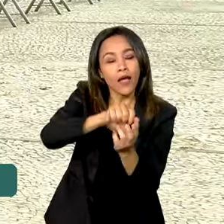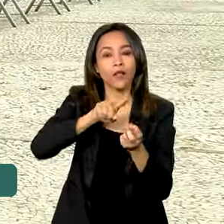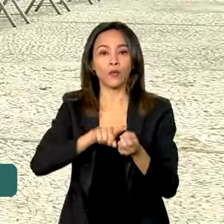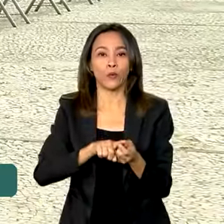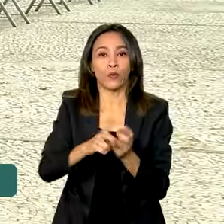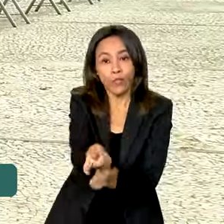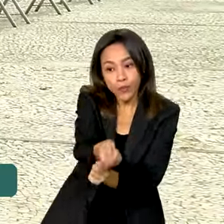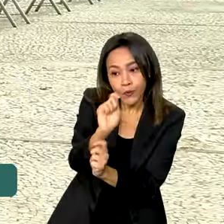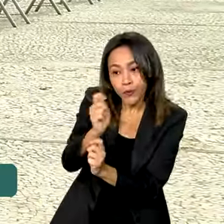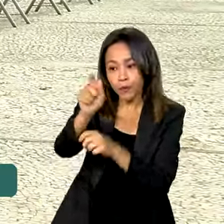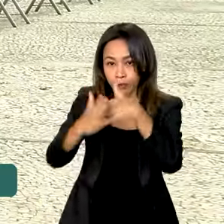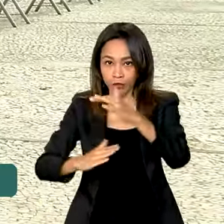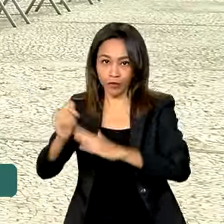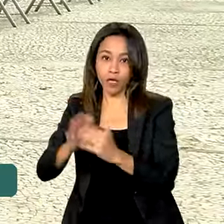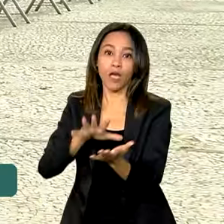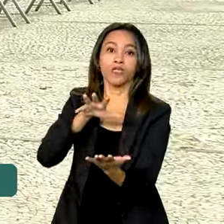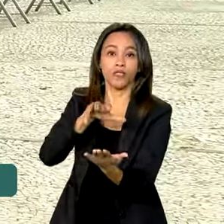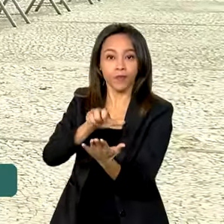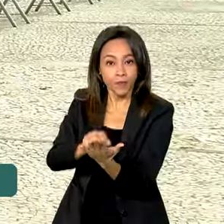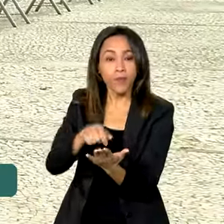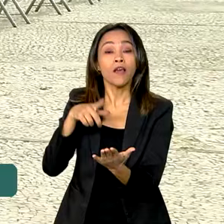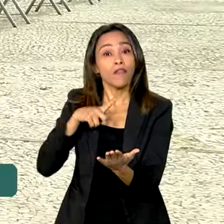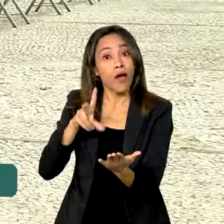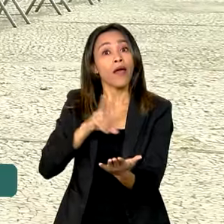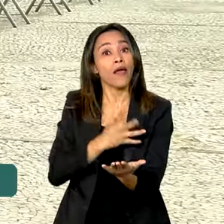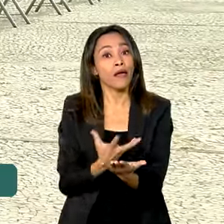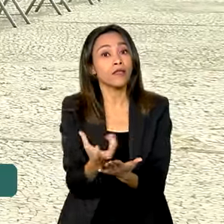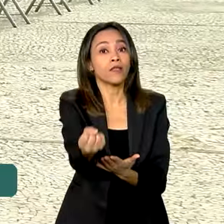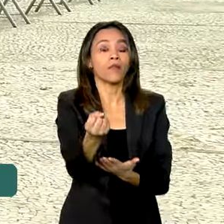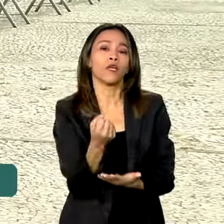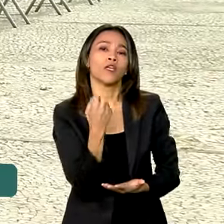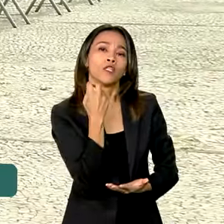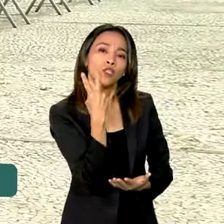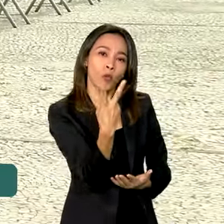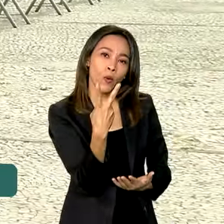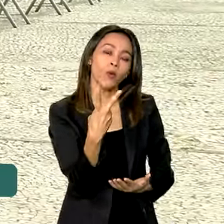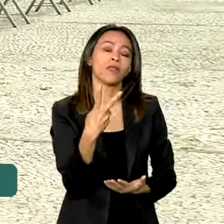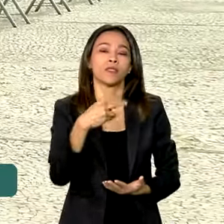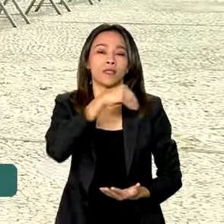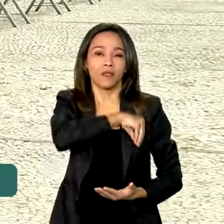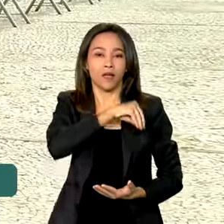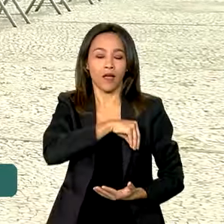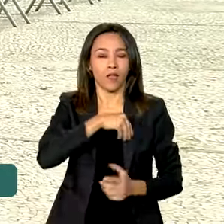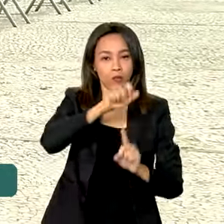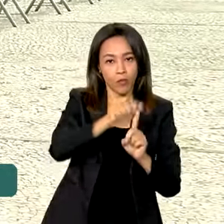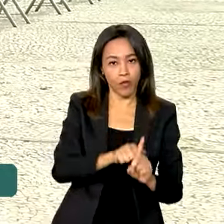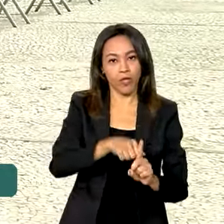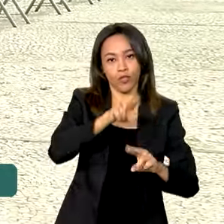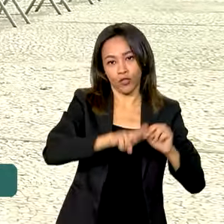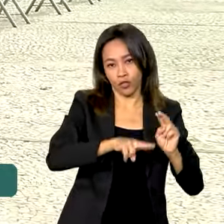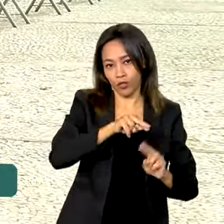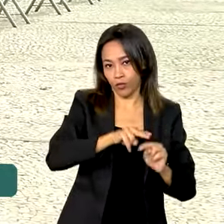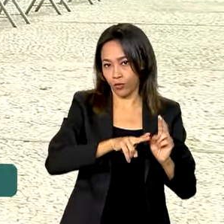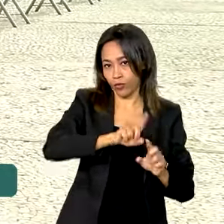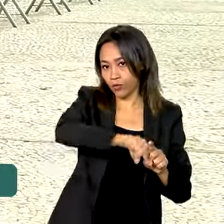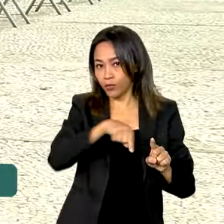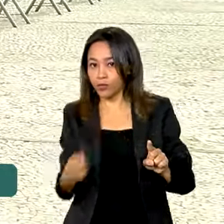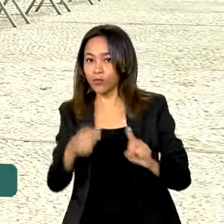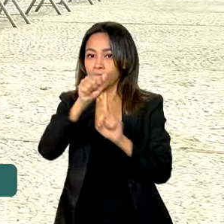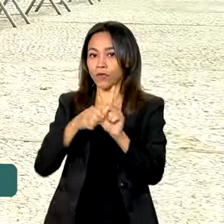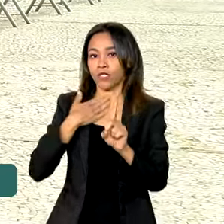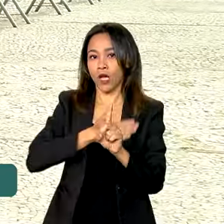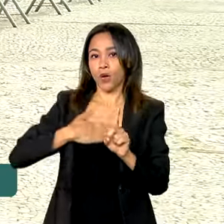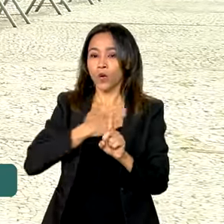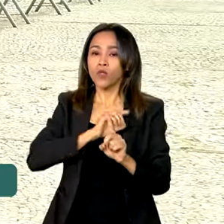Estado vão receber dois salários mínimos nos meses de julho e agosto. A contrapartida das empresas é manter o